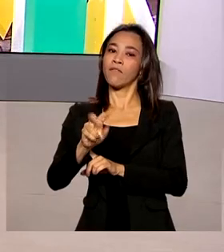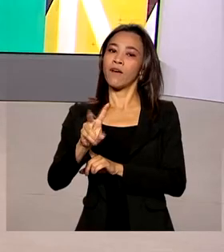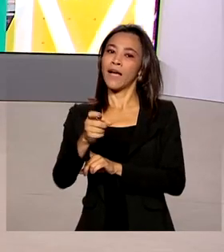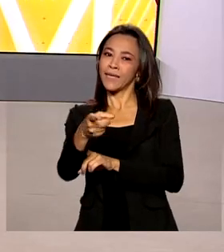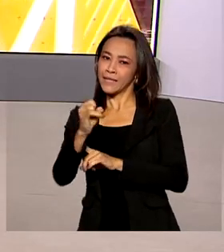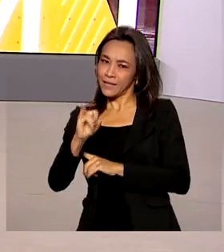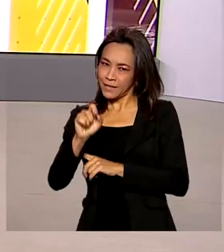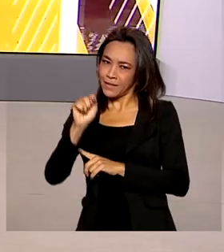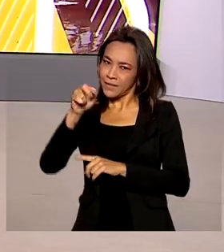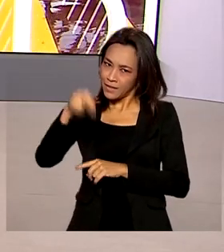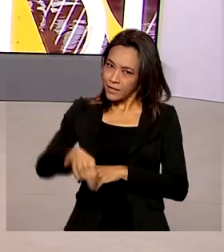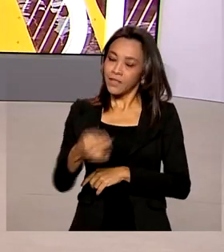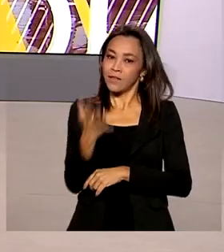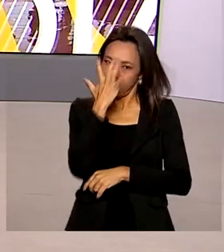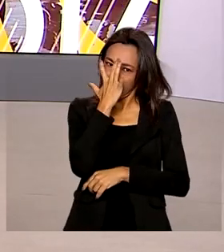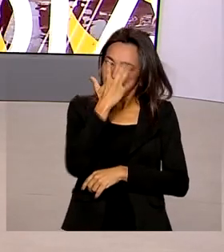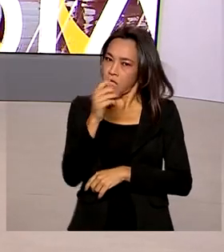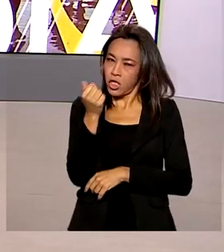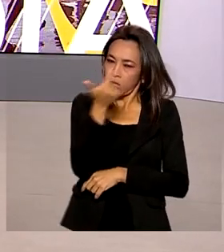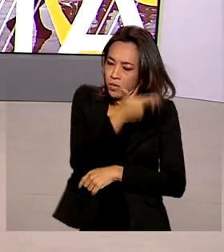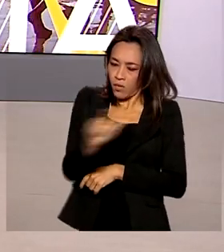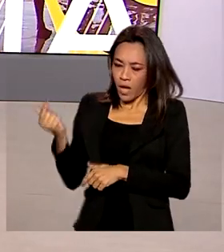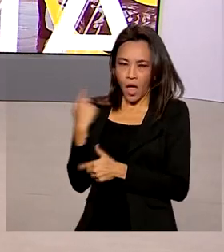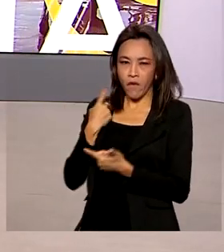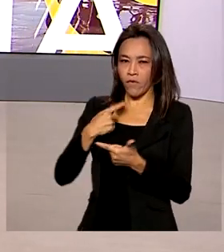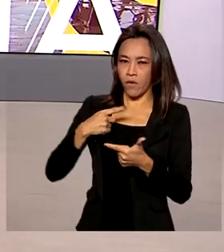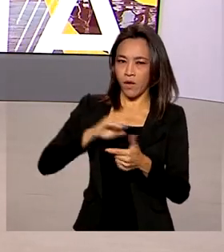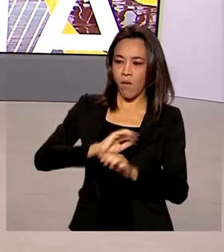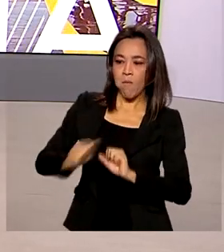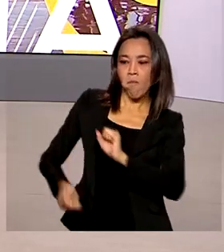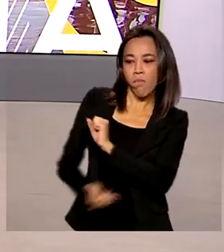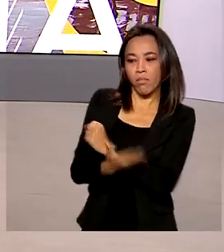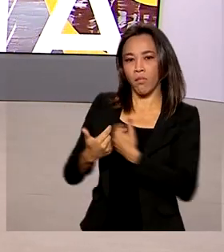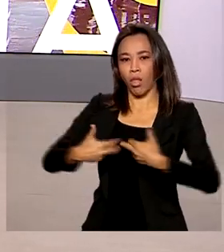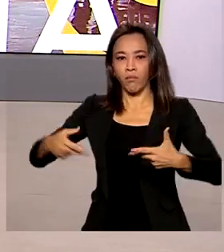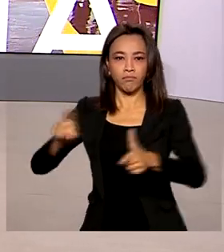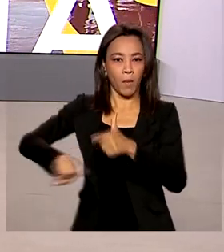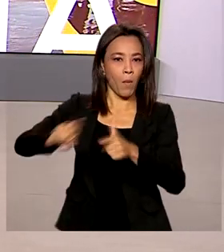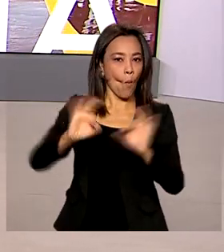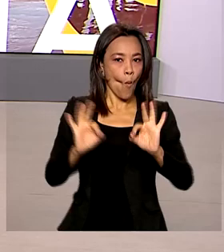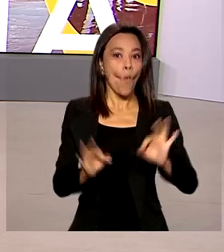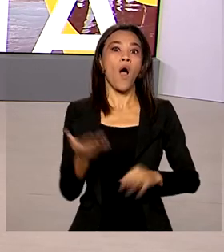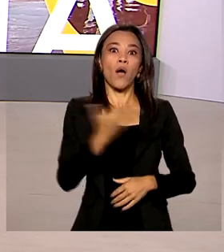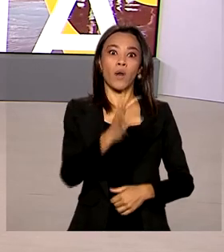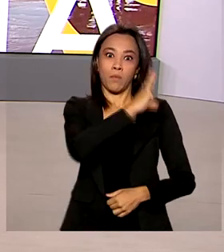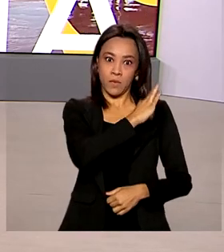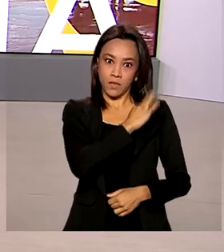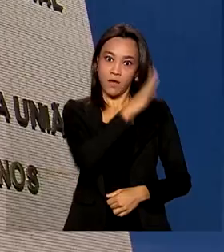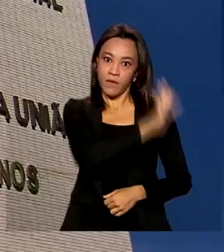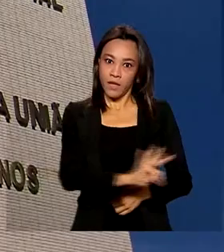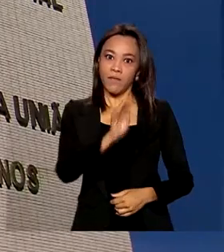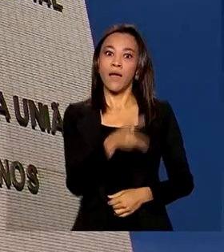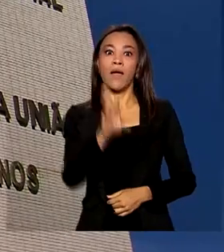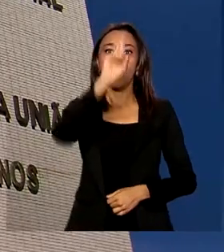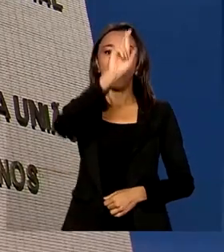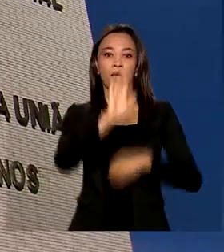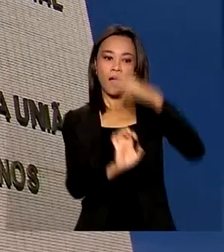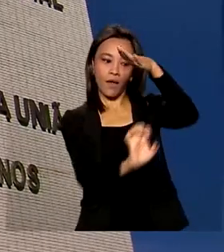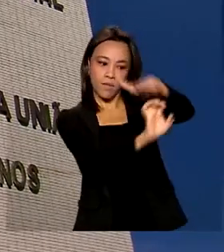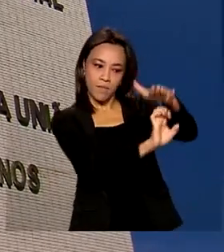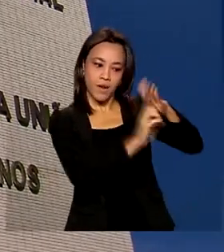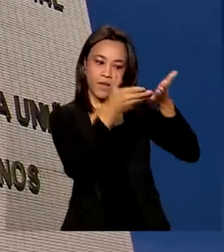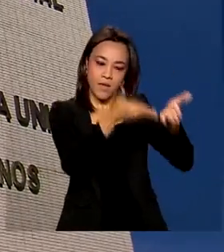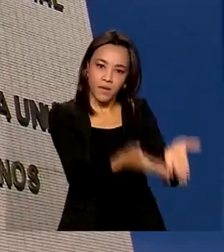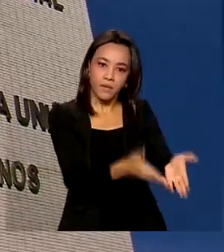que não houve irregularidades. Agora, a CGU e a Polícia Federal vão investigar a representante da vacina. A